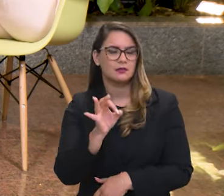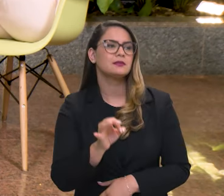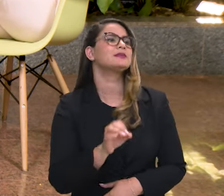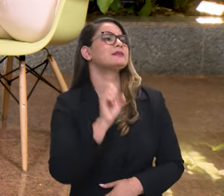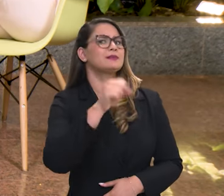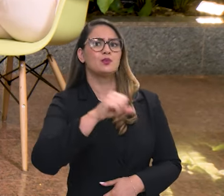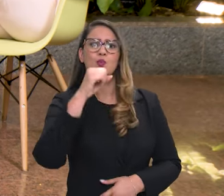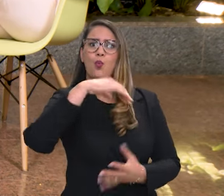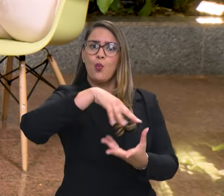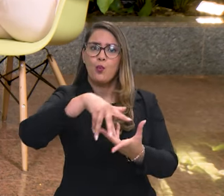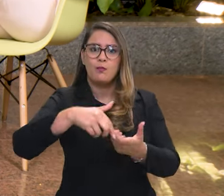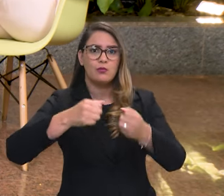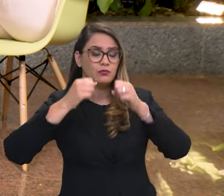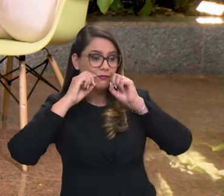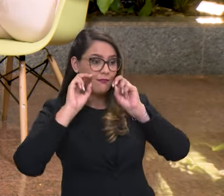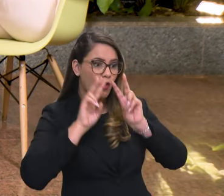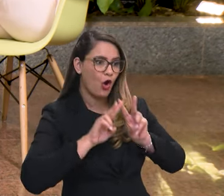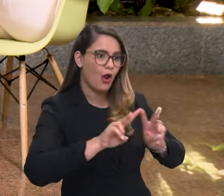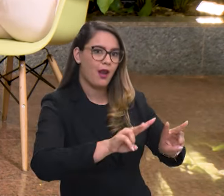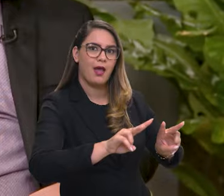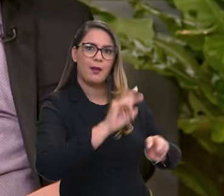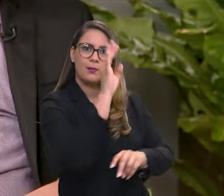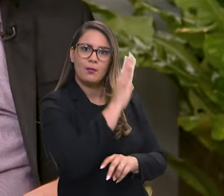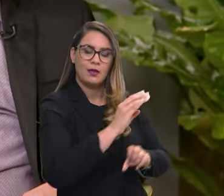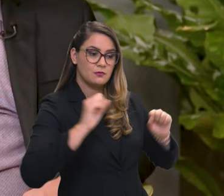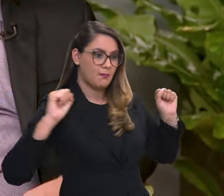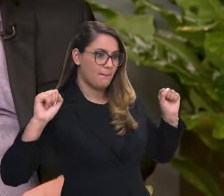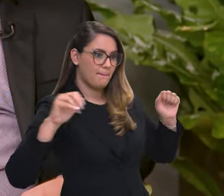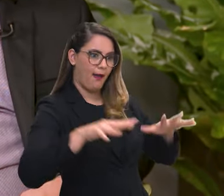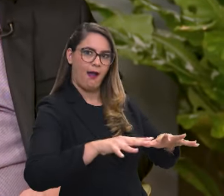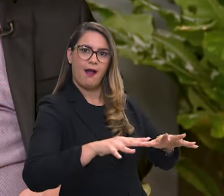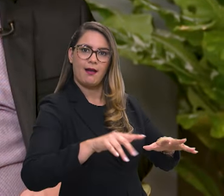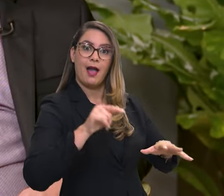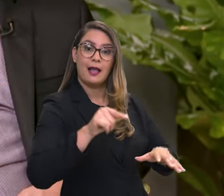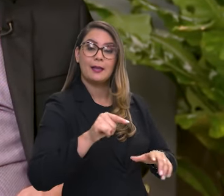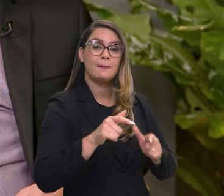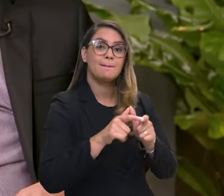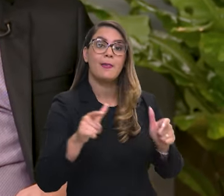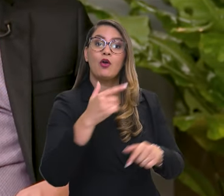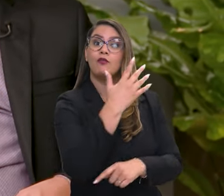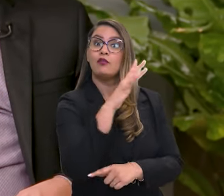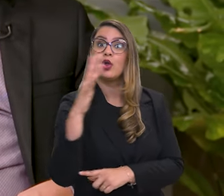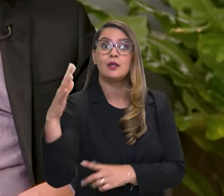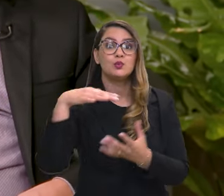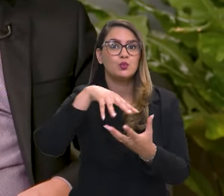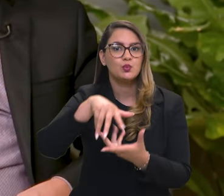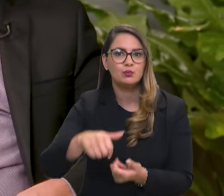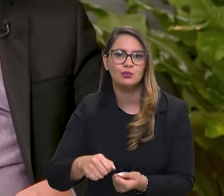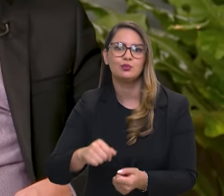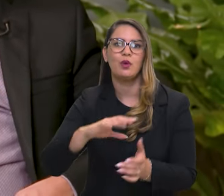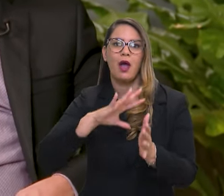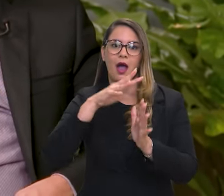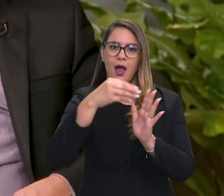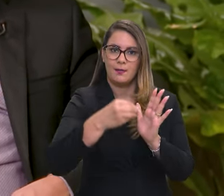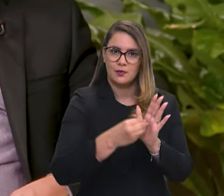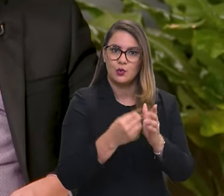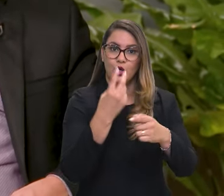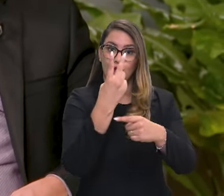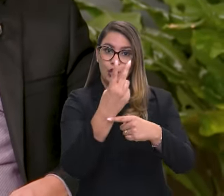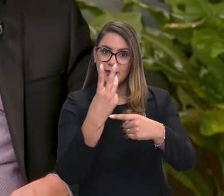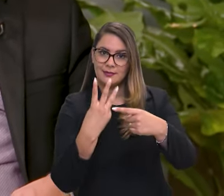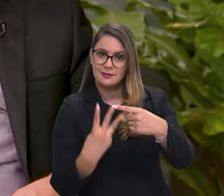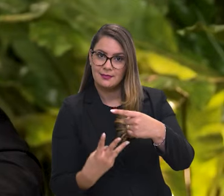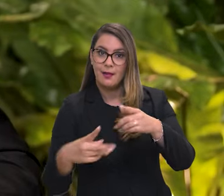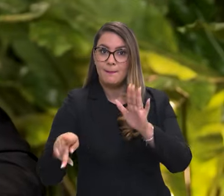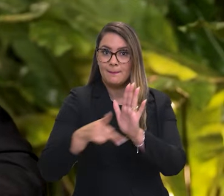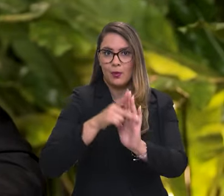certeza, para o Brasil. Com certeza, o mundo inteiro vai estar olhando para o Brasil. O Brasil tem a maior floresta tropical do mundo, a Amazônia. Dois